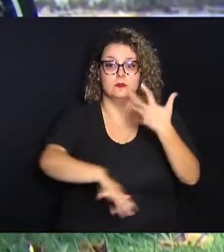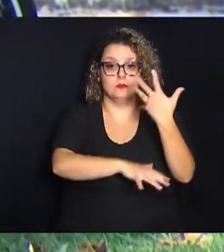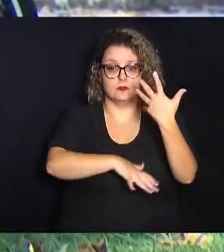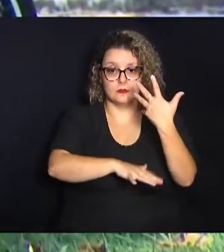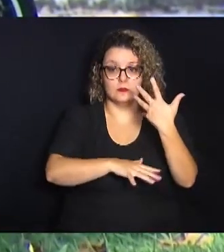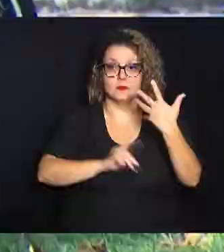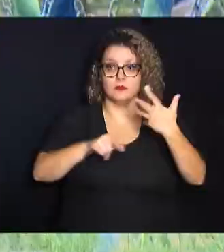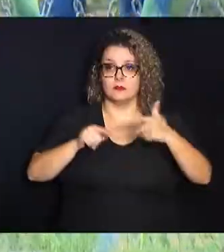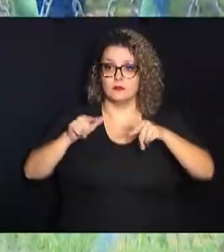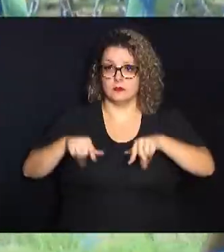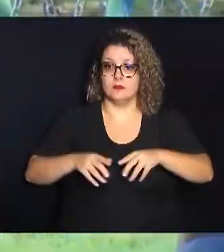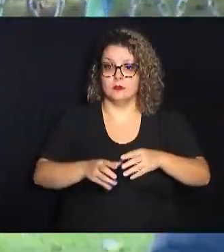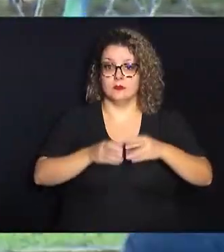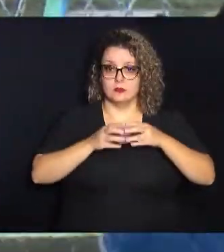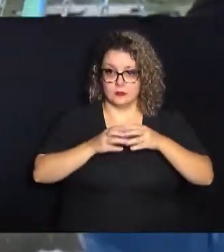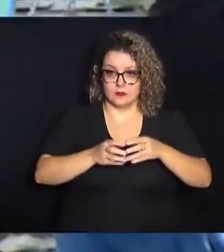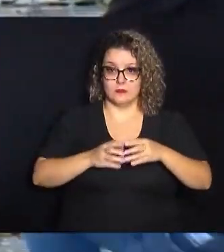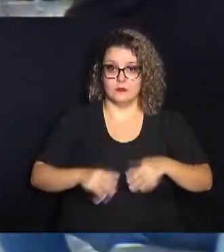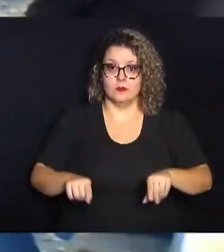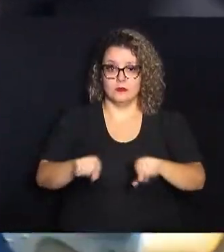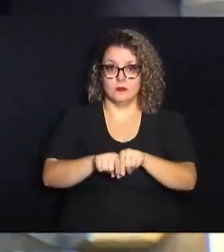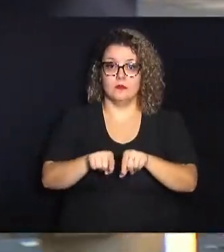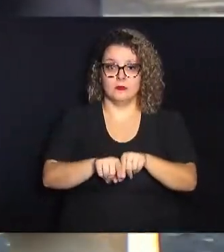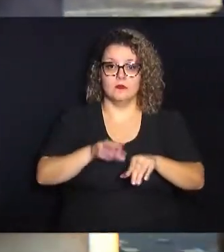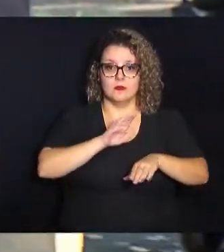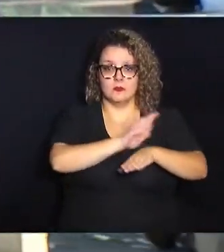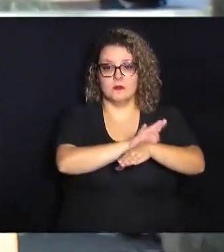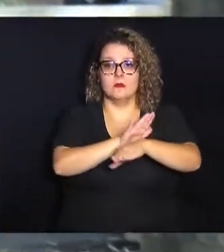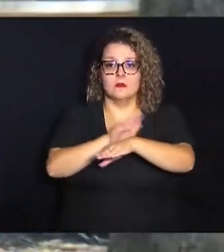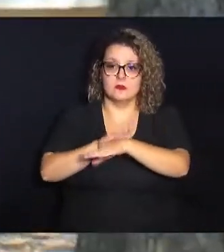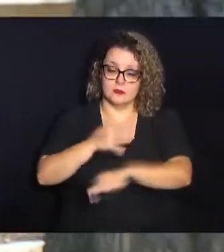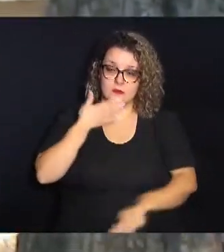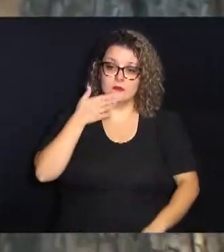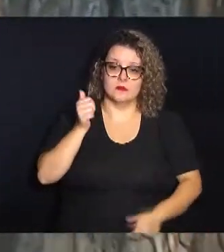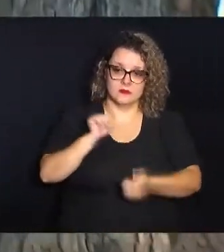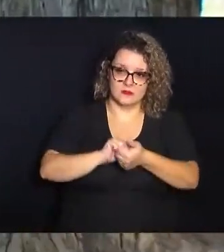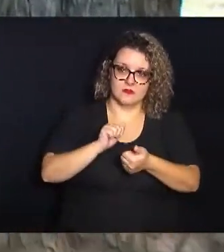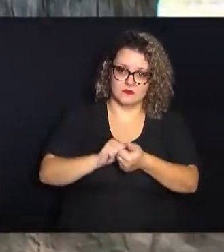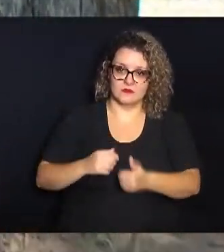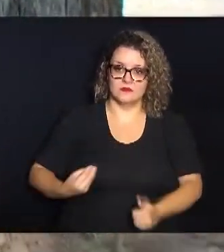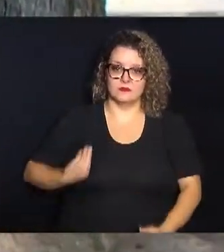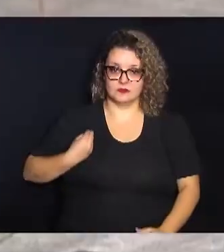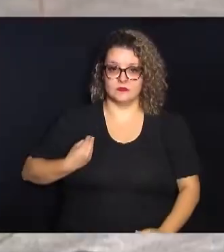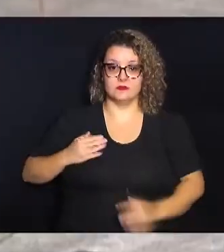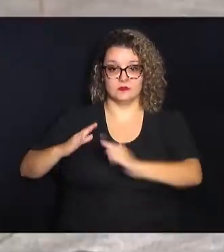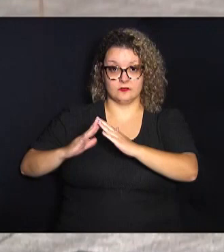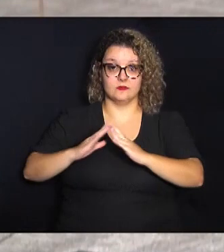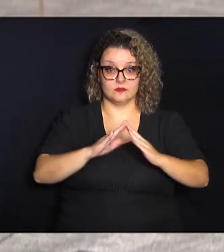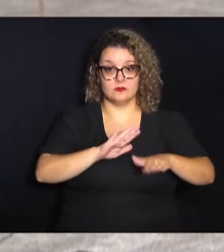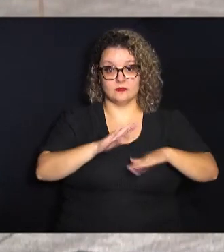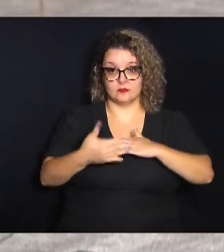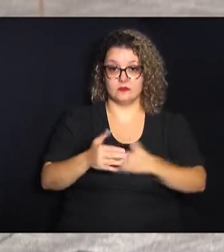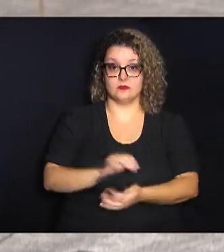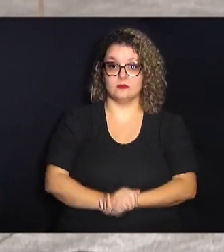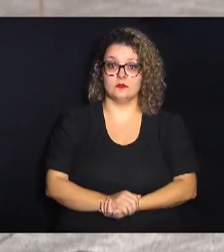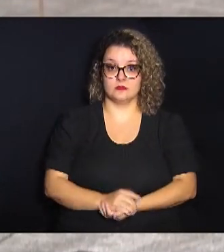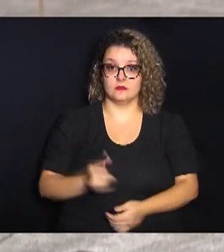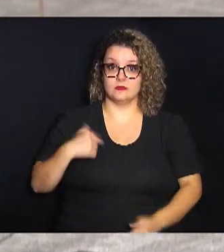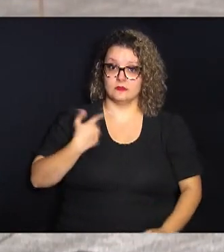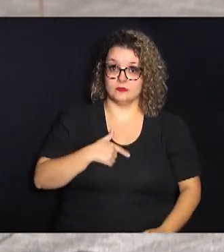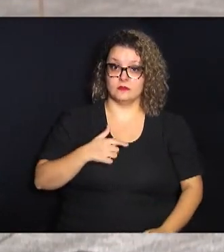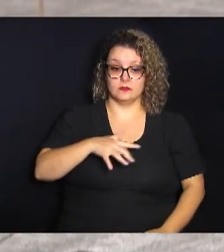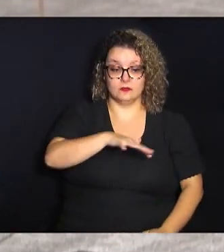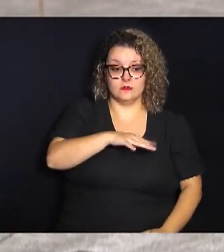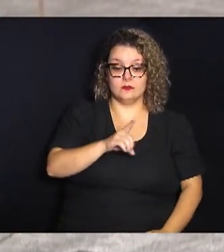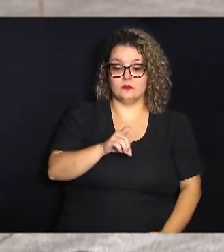de ser um espaço de convivência deve contribuir com a melhor qualidade de vida dos moradores do bairro nós somos um distrito dormitório é